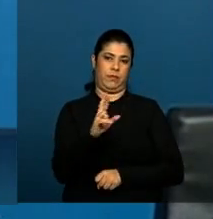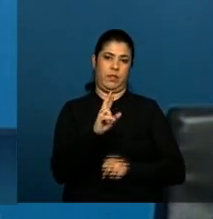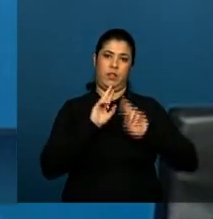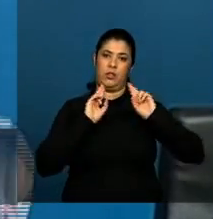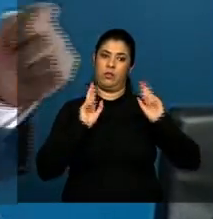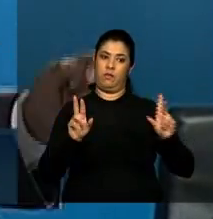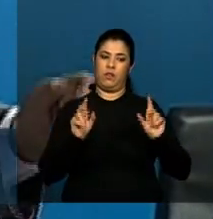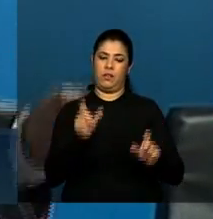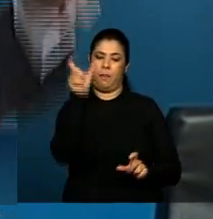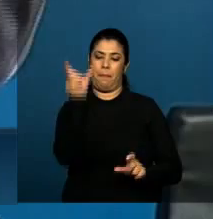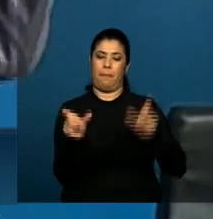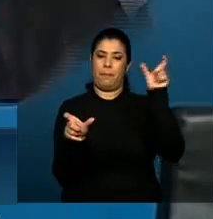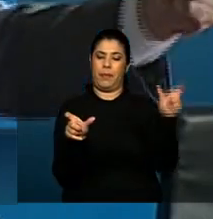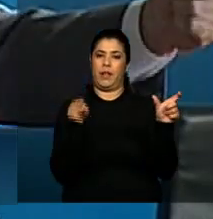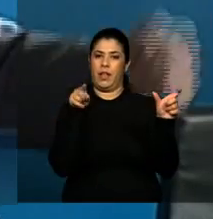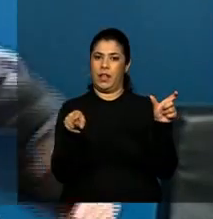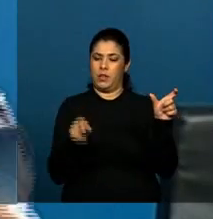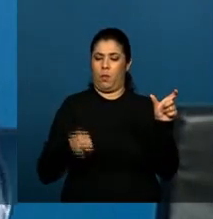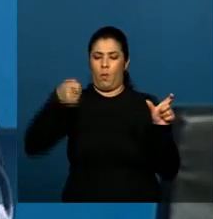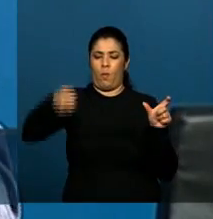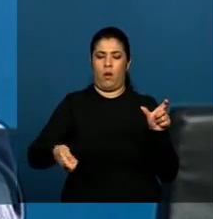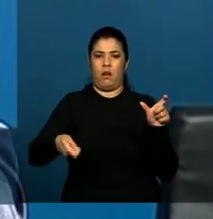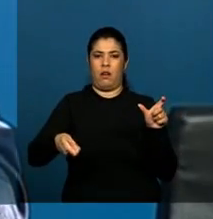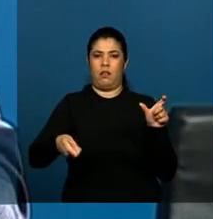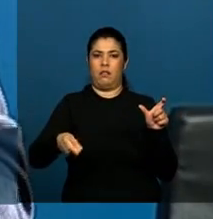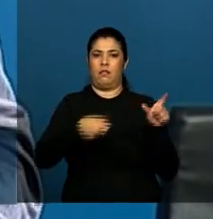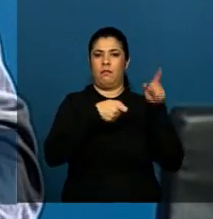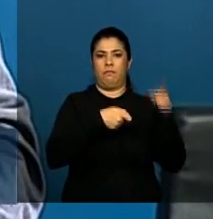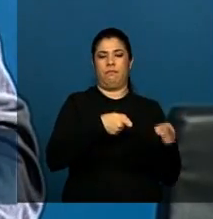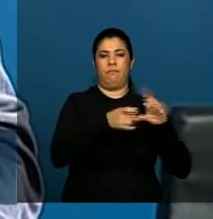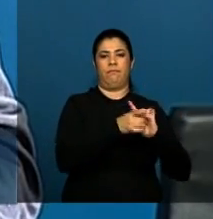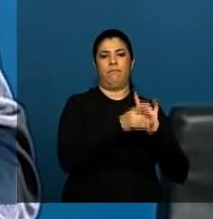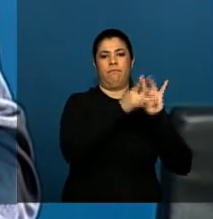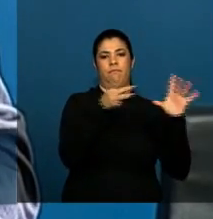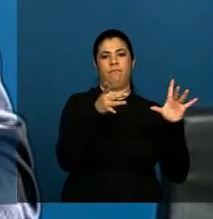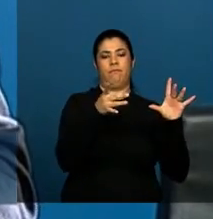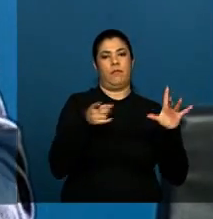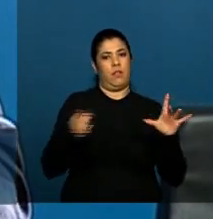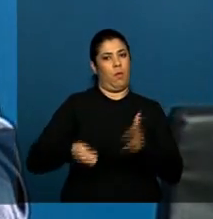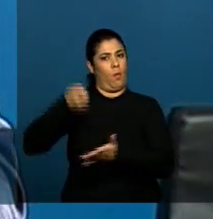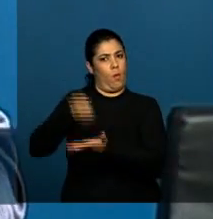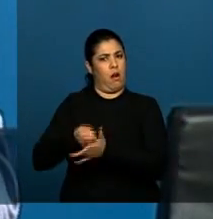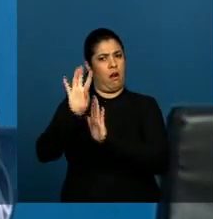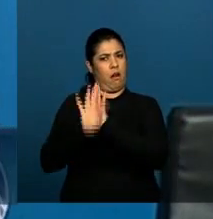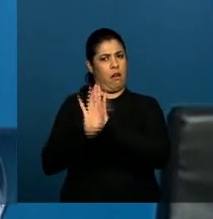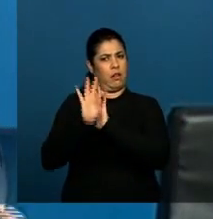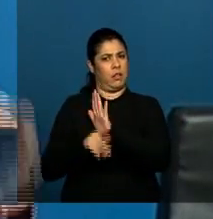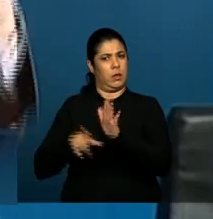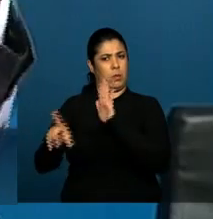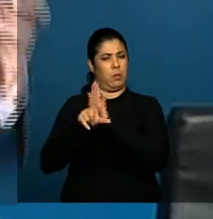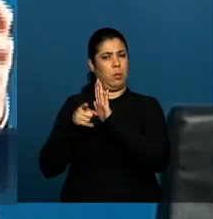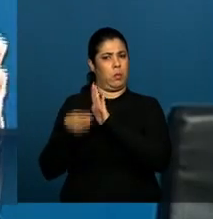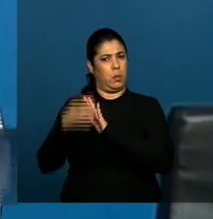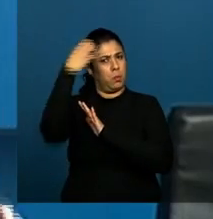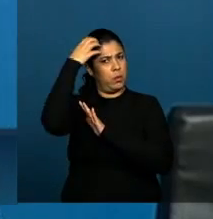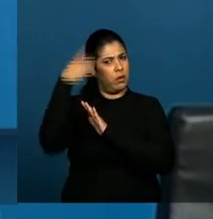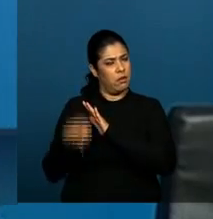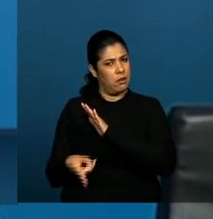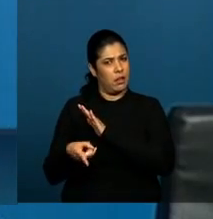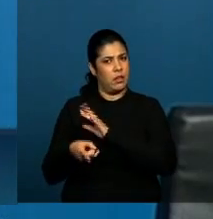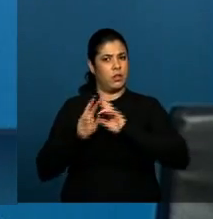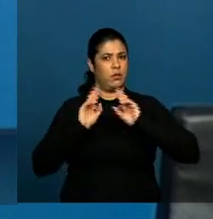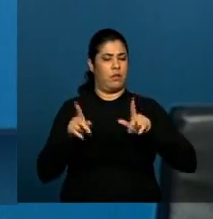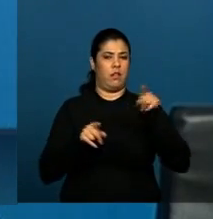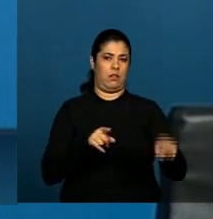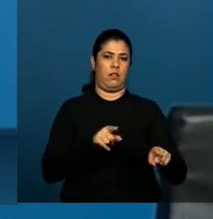dois está que de um lado a mão imperial impôs um texto e de outro a mão democrática de uma sociedade viva é que